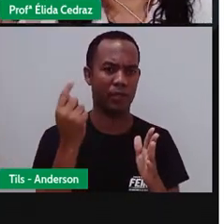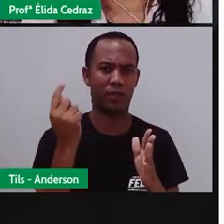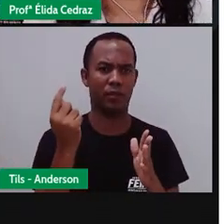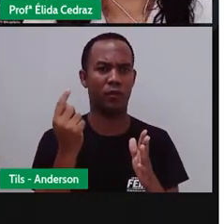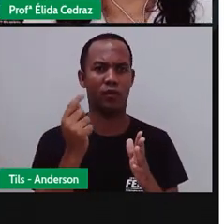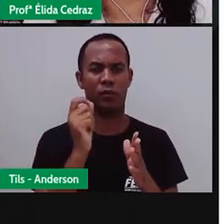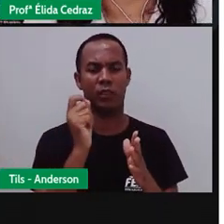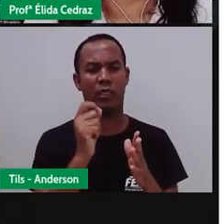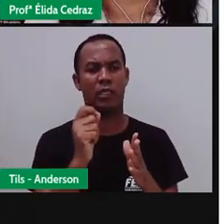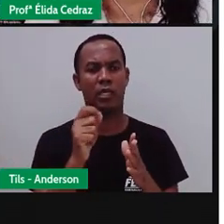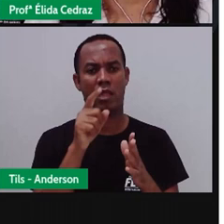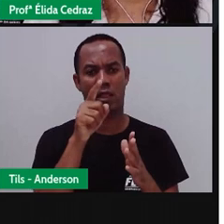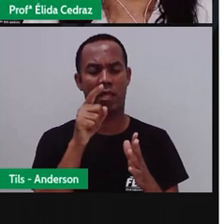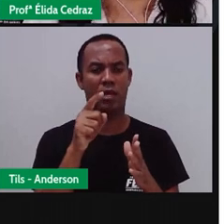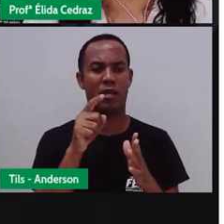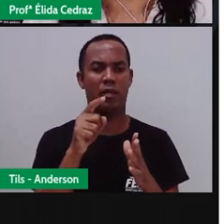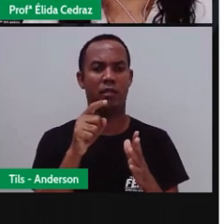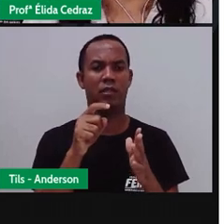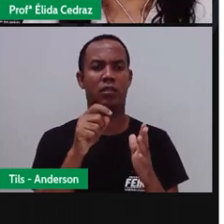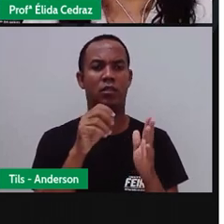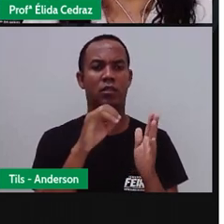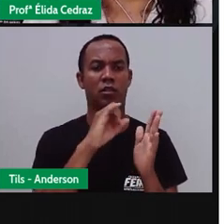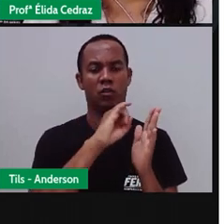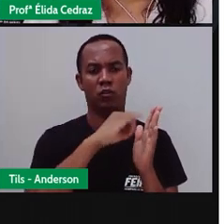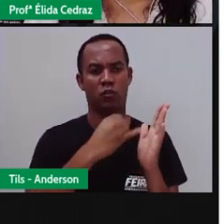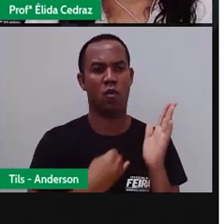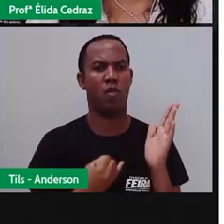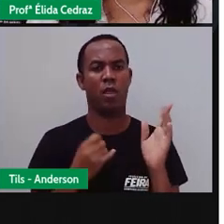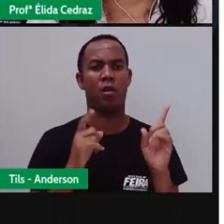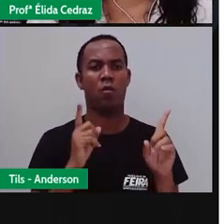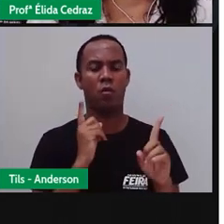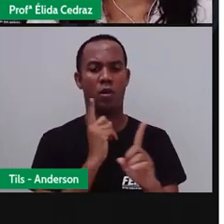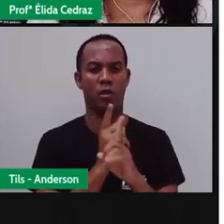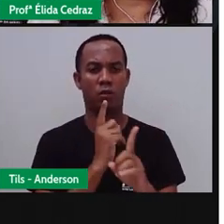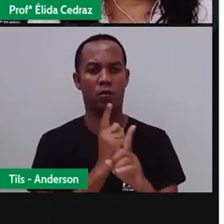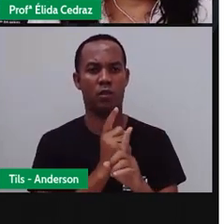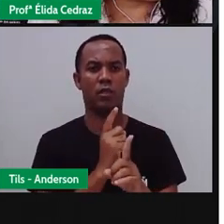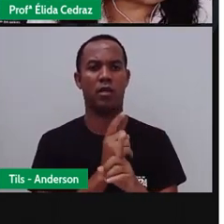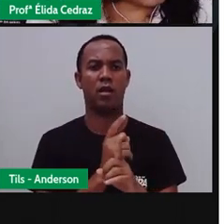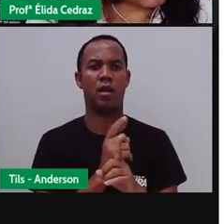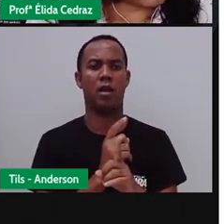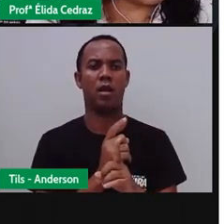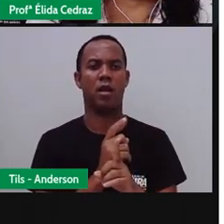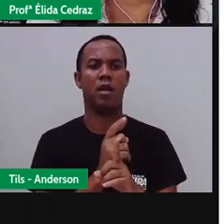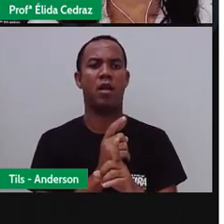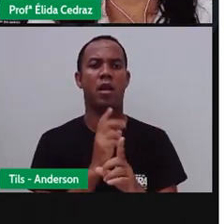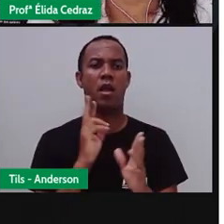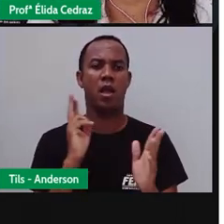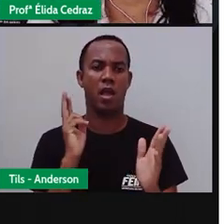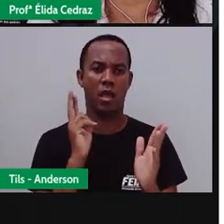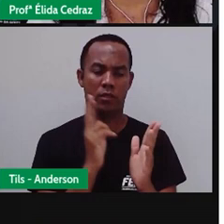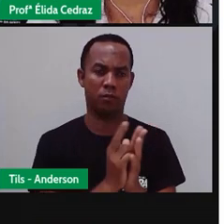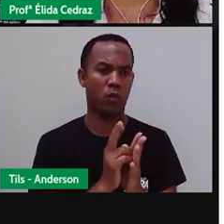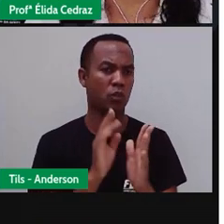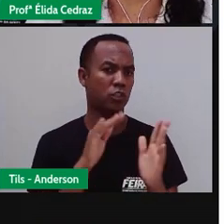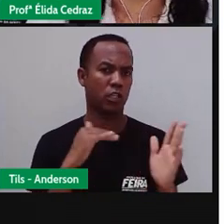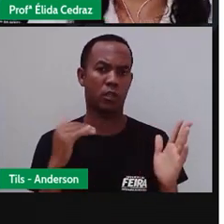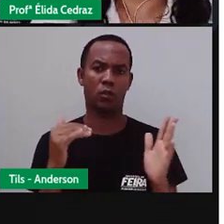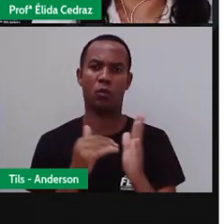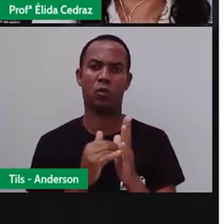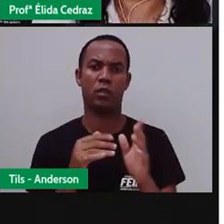do texto jornalístico, nós podemos encontrar as respostas de todas essas questões.